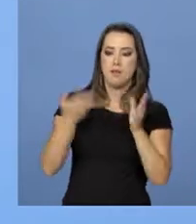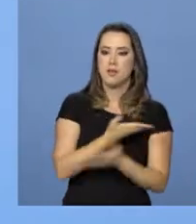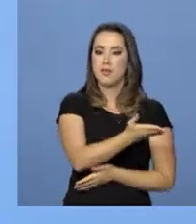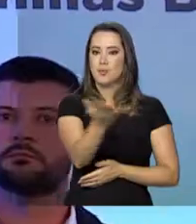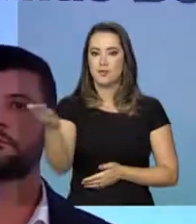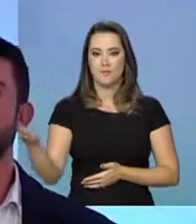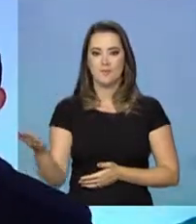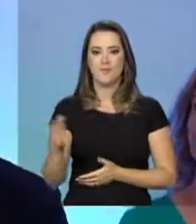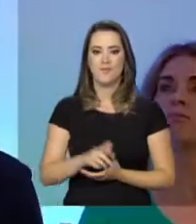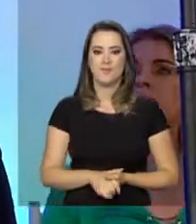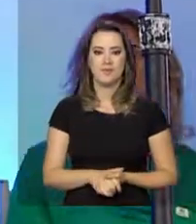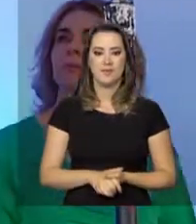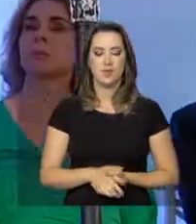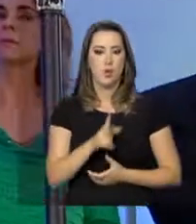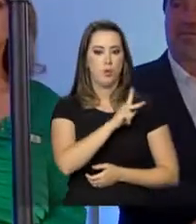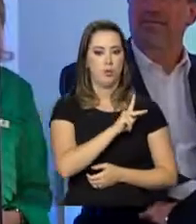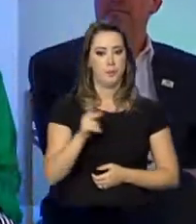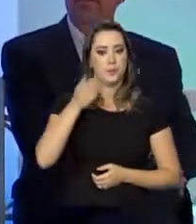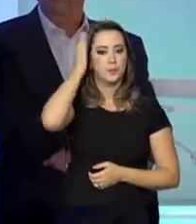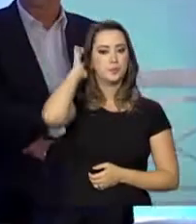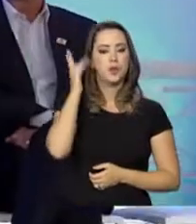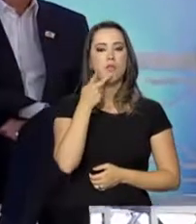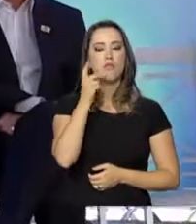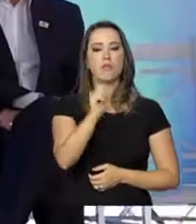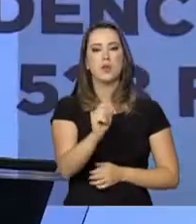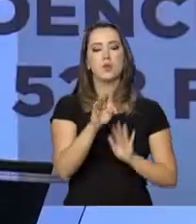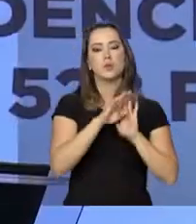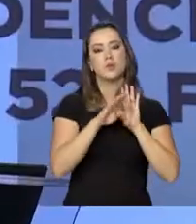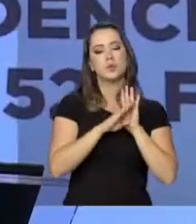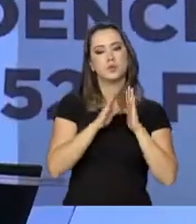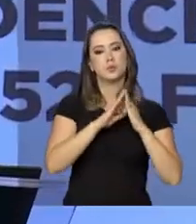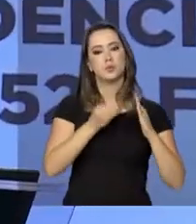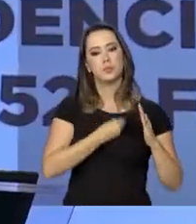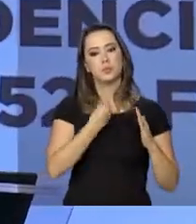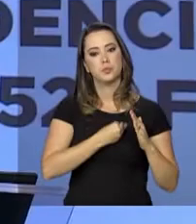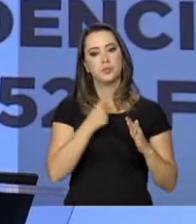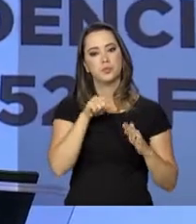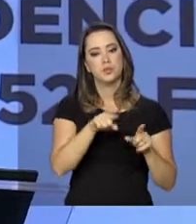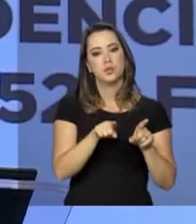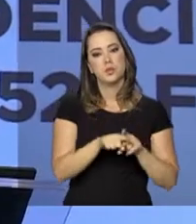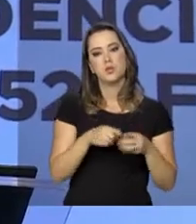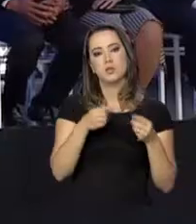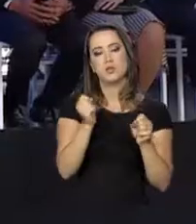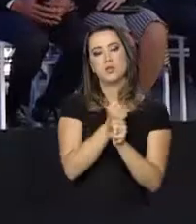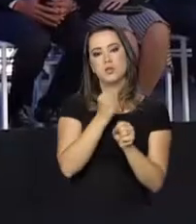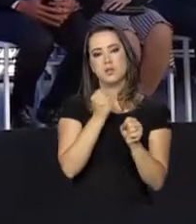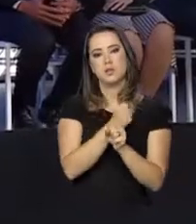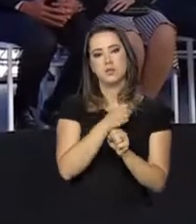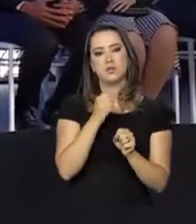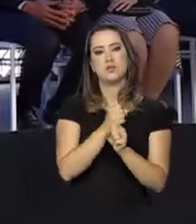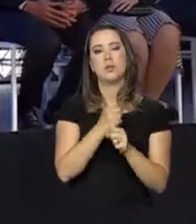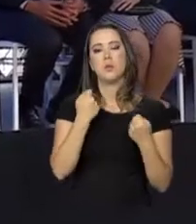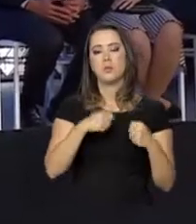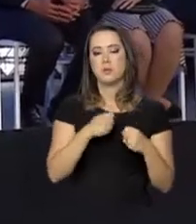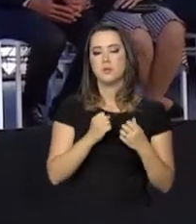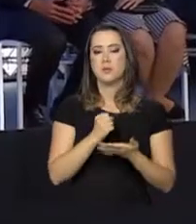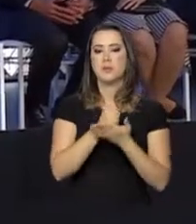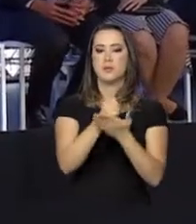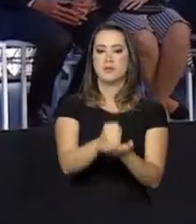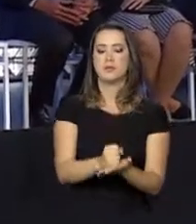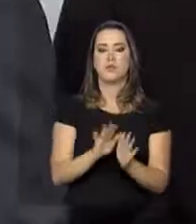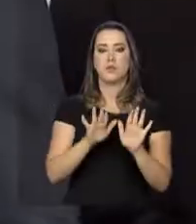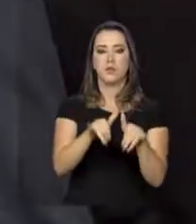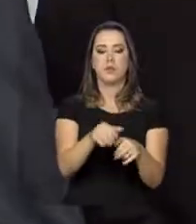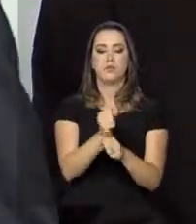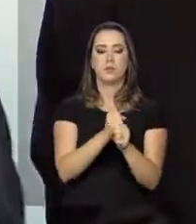vocês. O presidente Temer falou sobre o programa Minha Casa Minha Vida e das obras que ainda serão entregues até o final